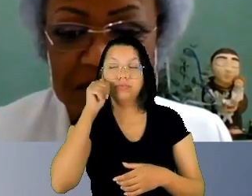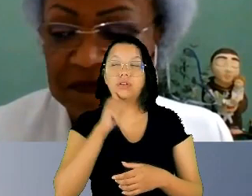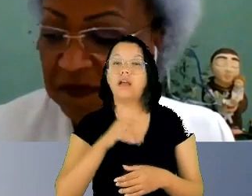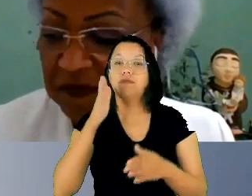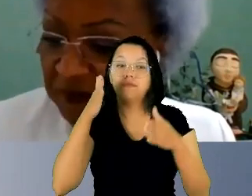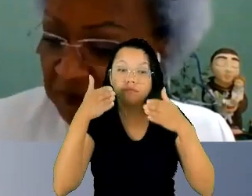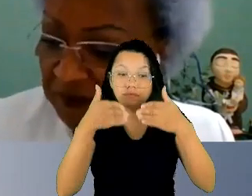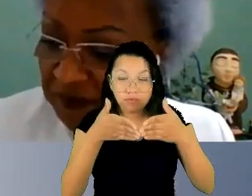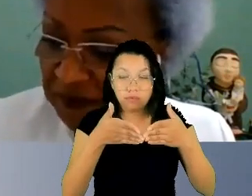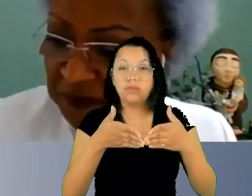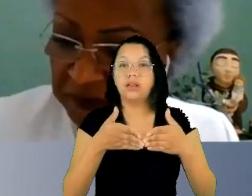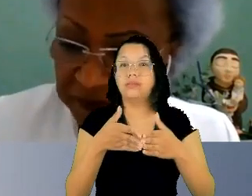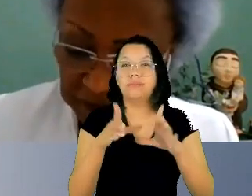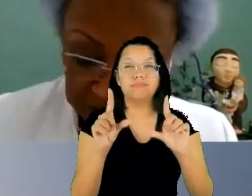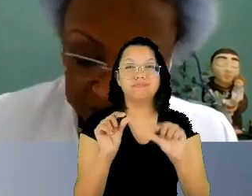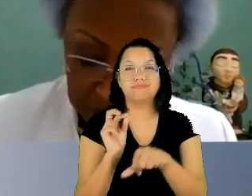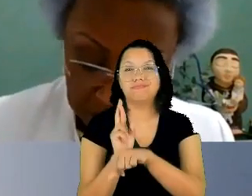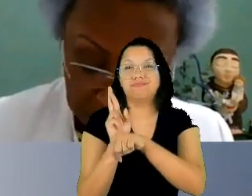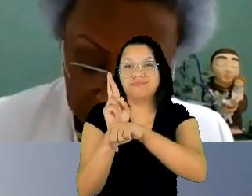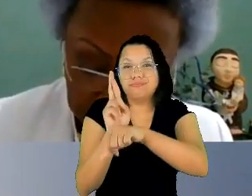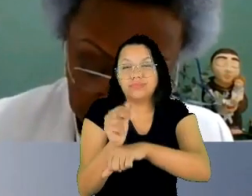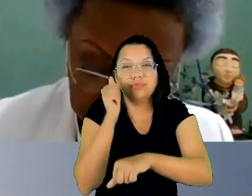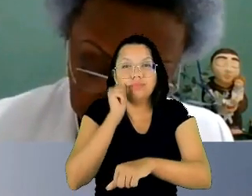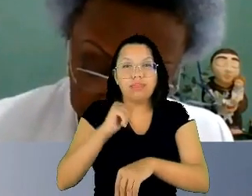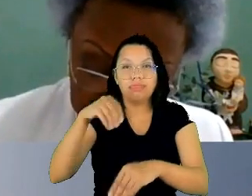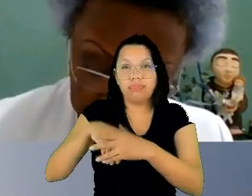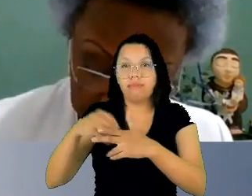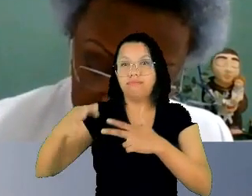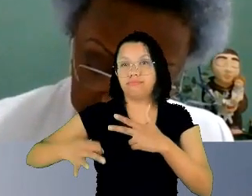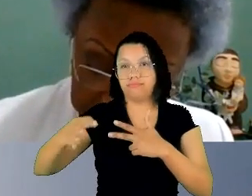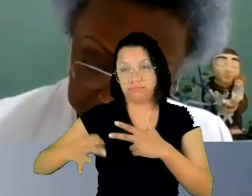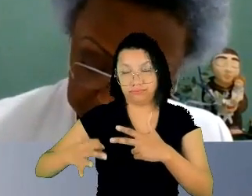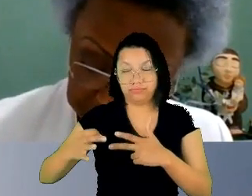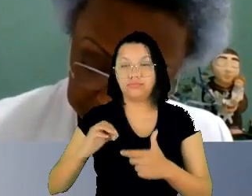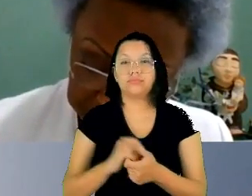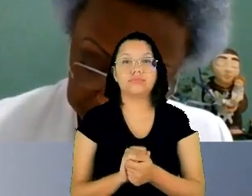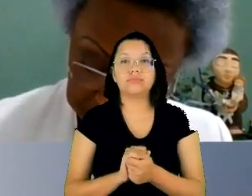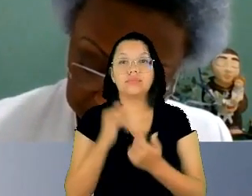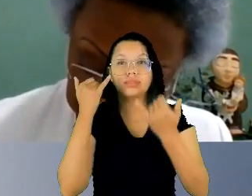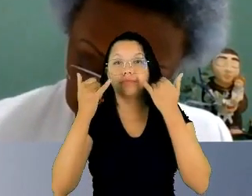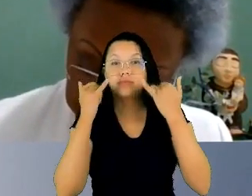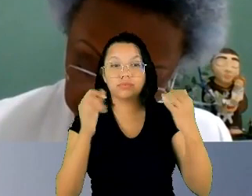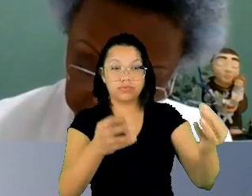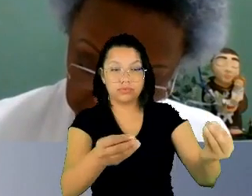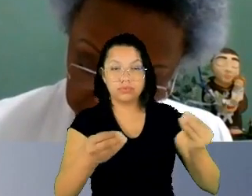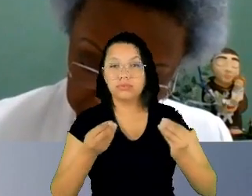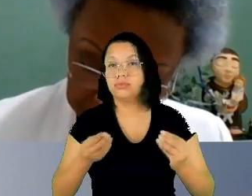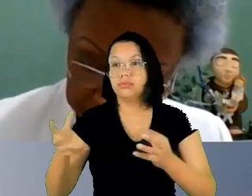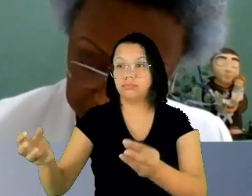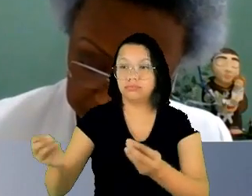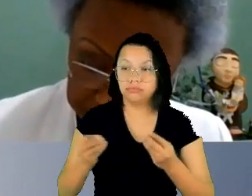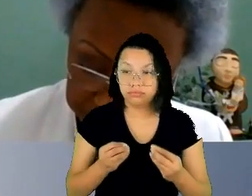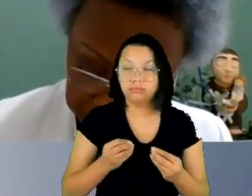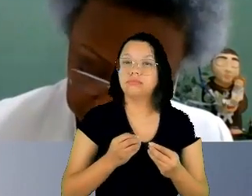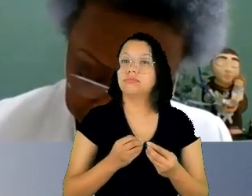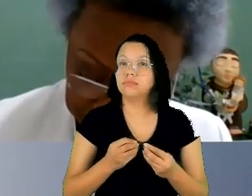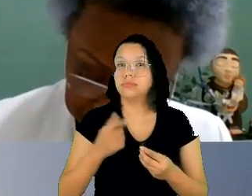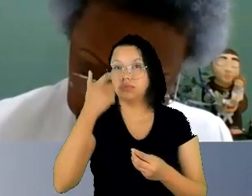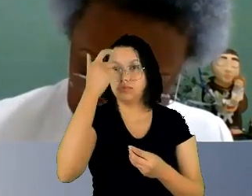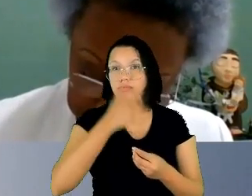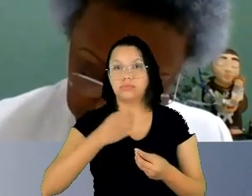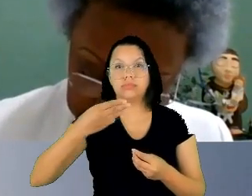mulheres no poder judiciário os dados aqui trazidos nós somos 39% do poder judiciário estamos